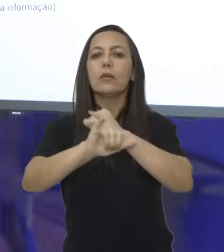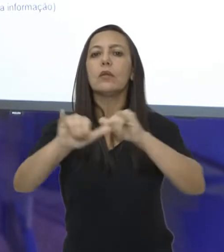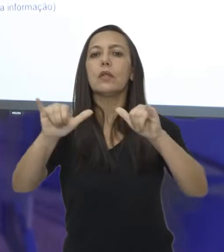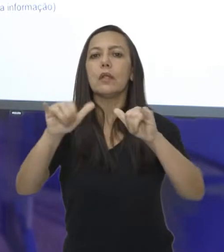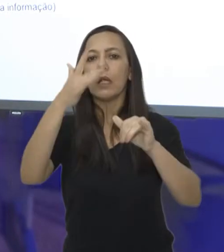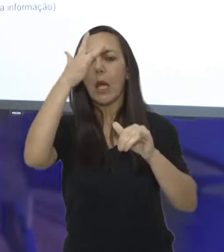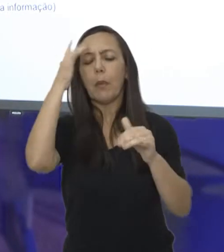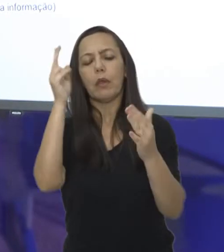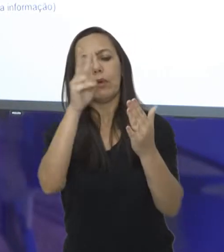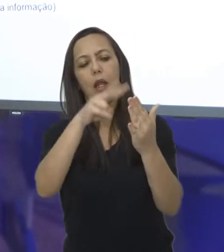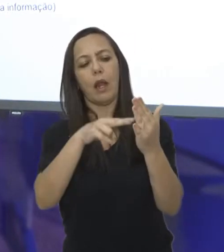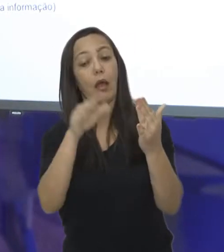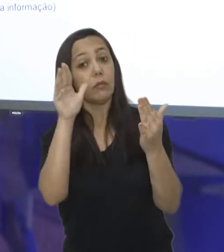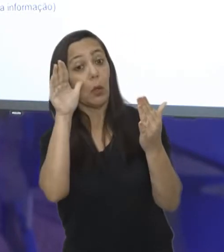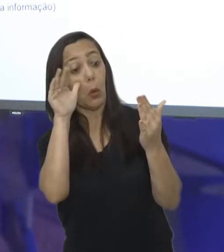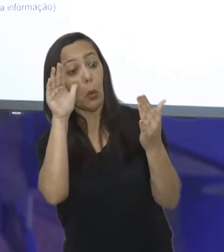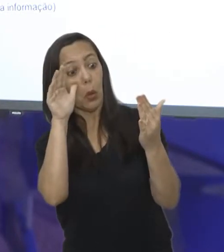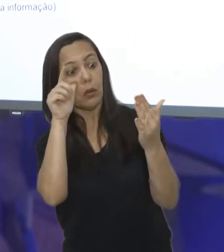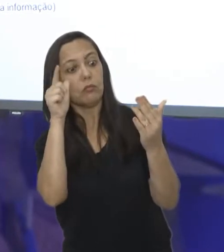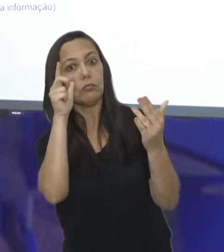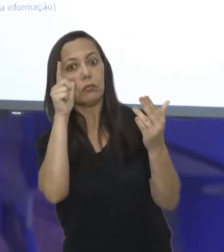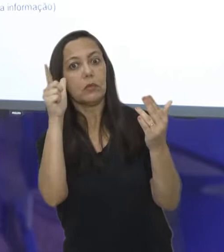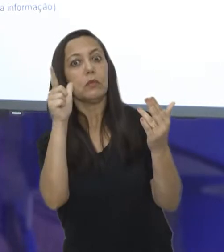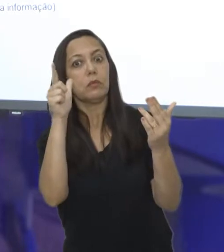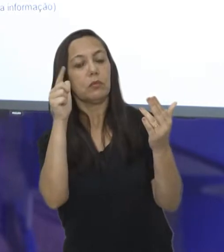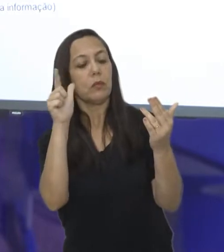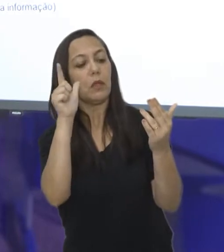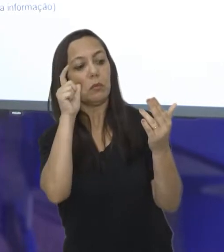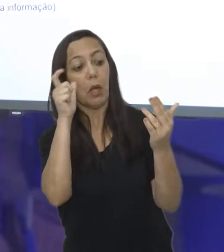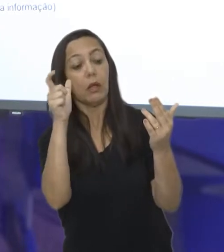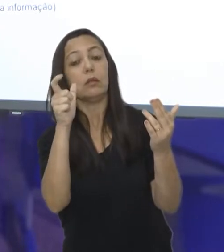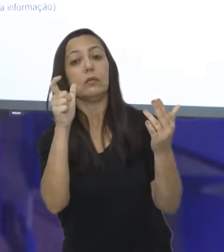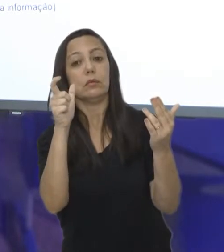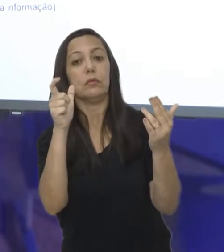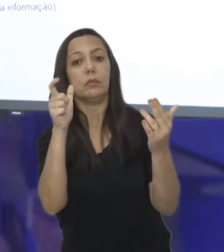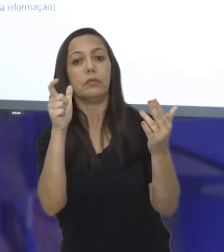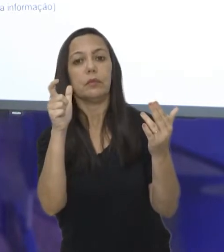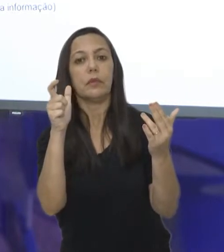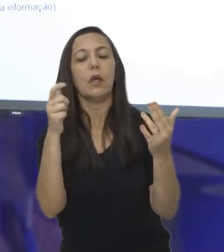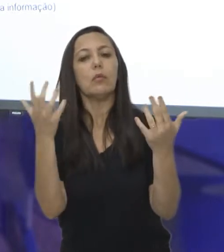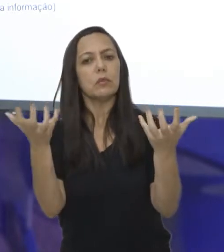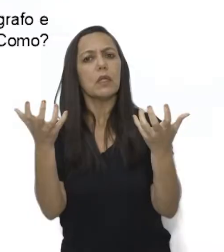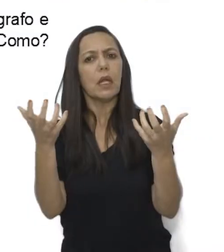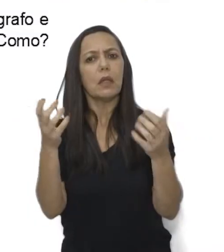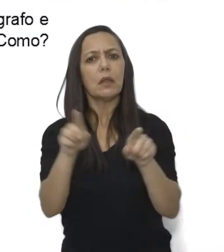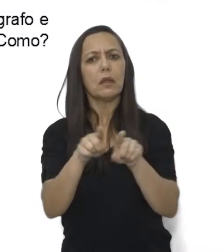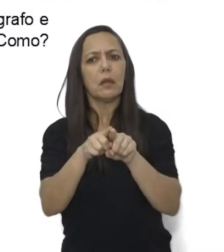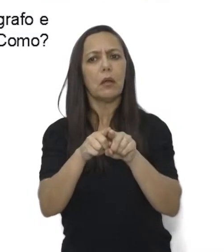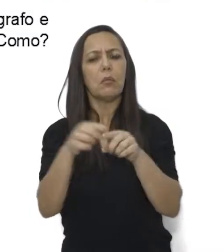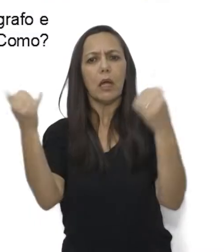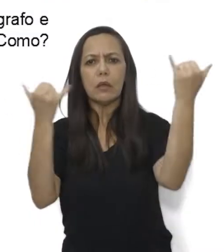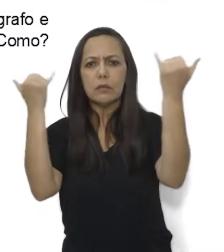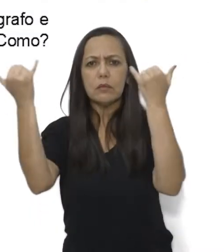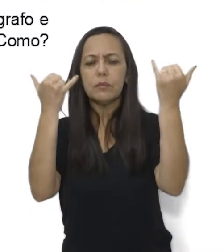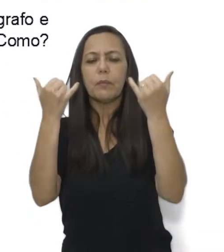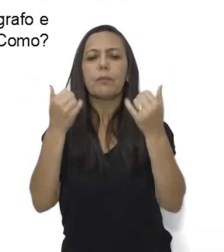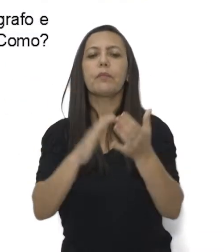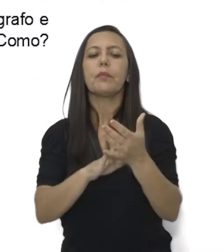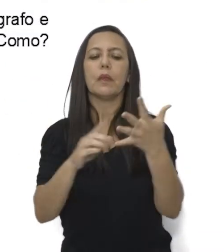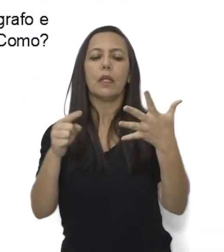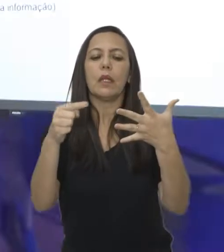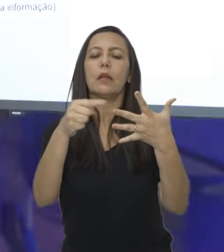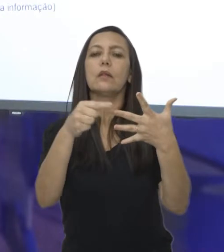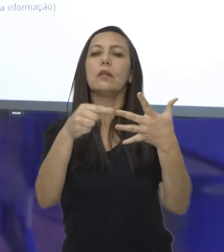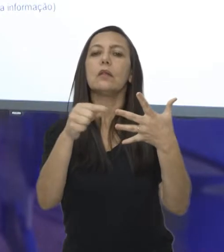leitor a curiosidade sabendo do que a gente quer ler ou do que a gente quer se informar. O terceiro topo